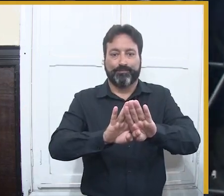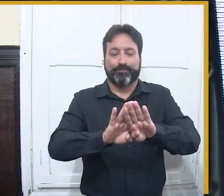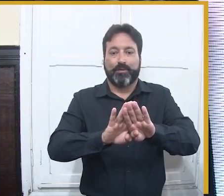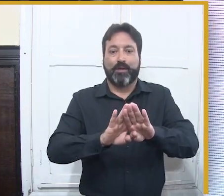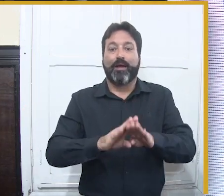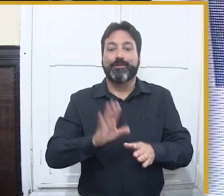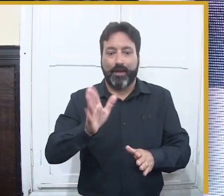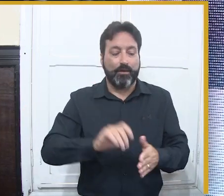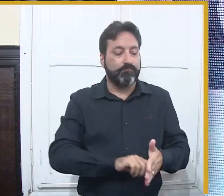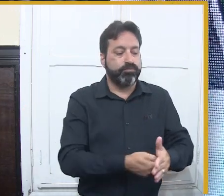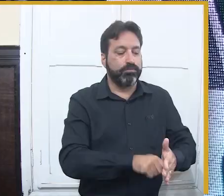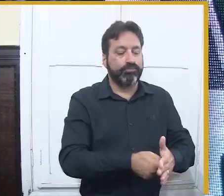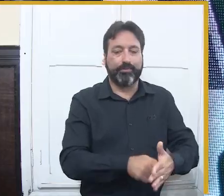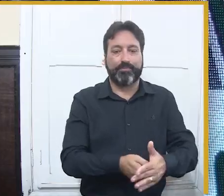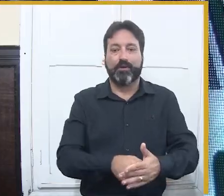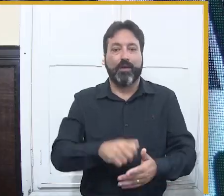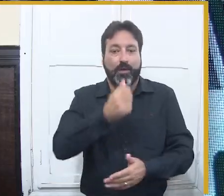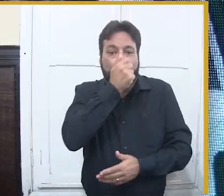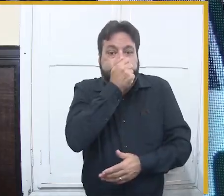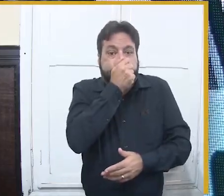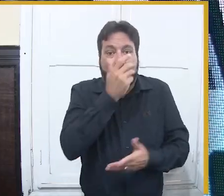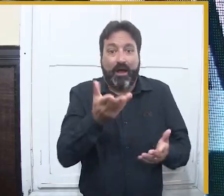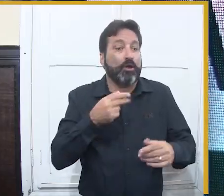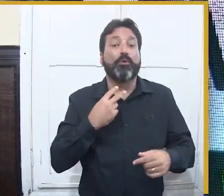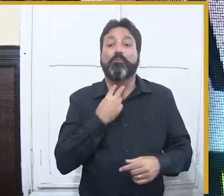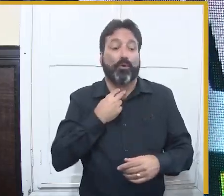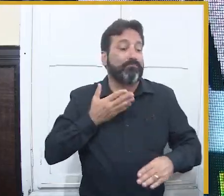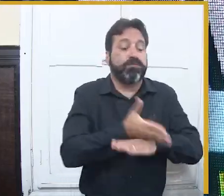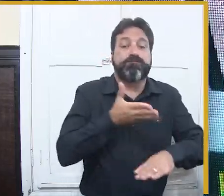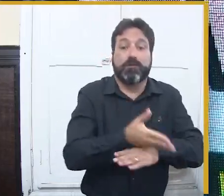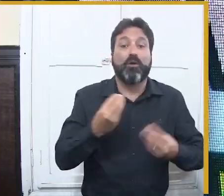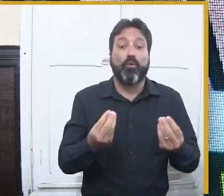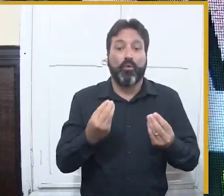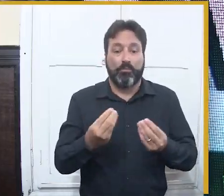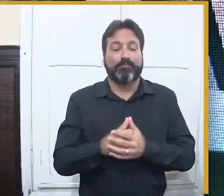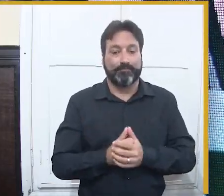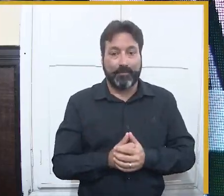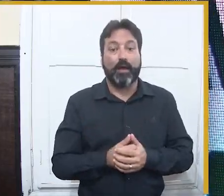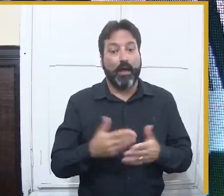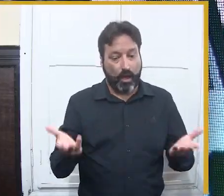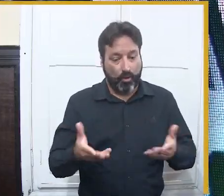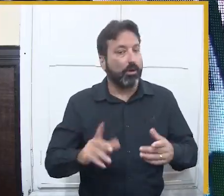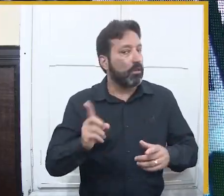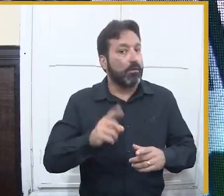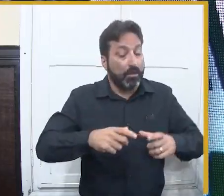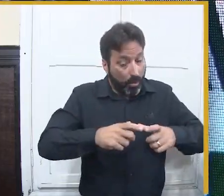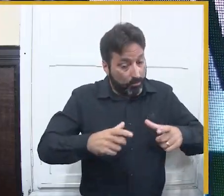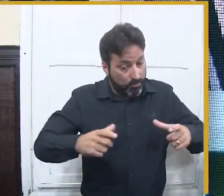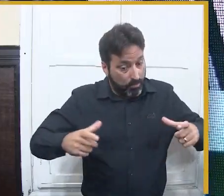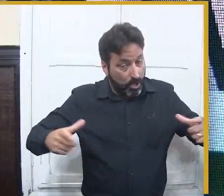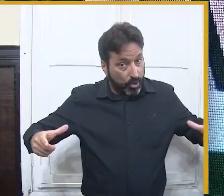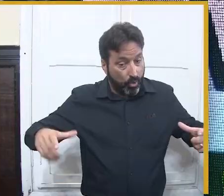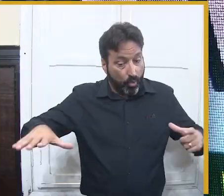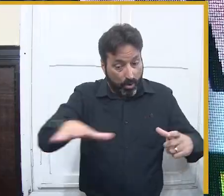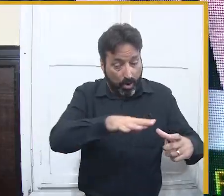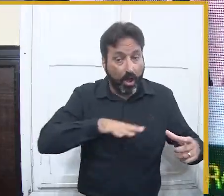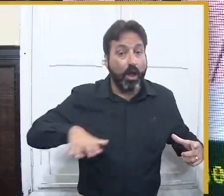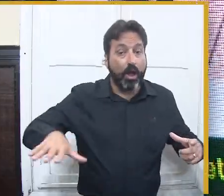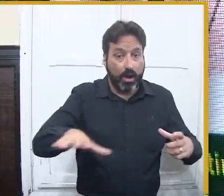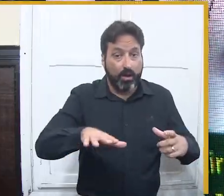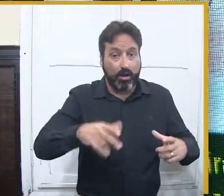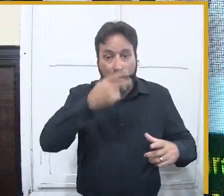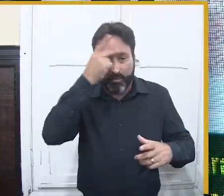Muita gente que foi para o Parto do Povo terminou ficando do lado de fora porque em certo horário